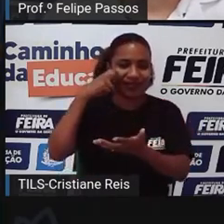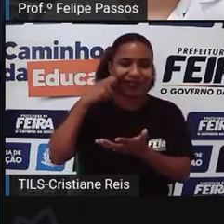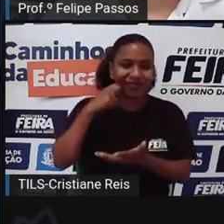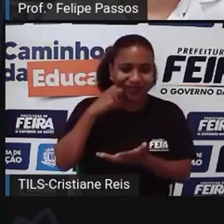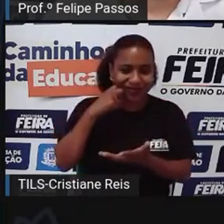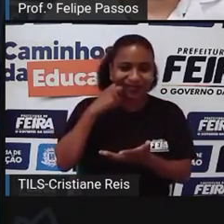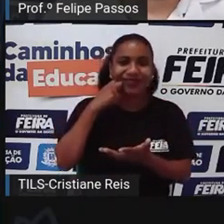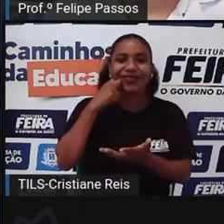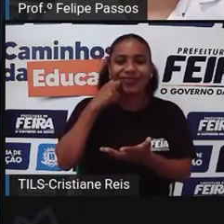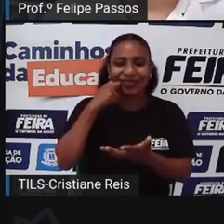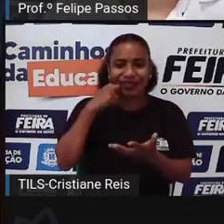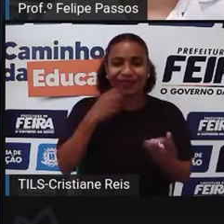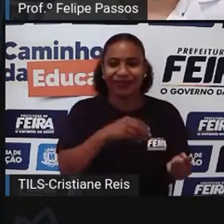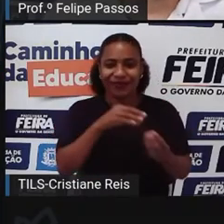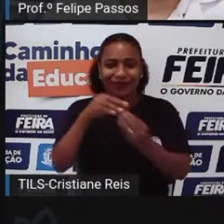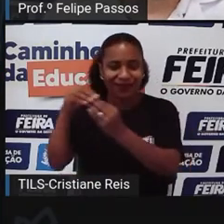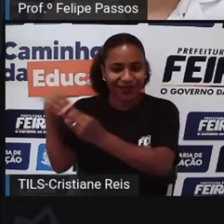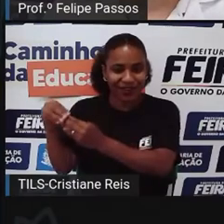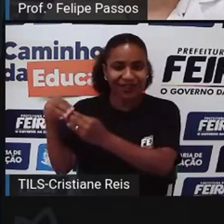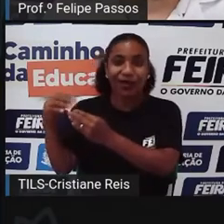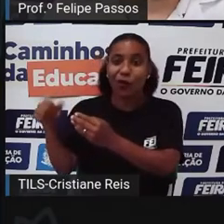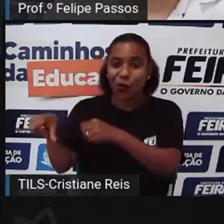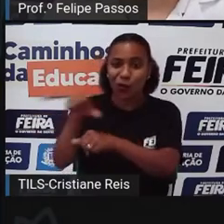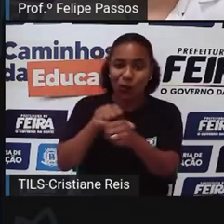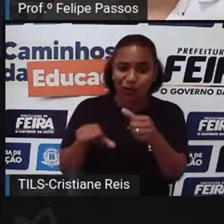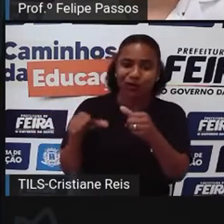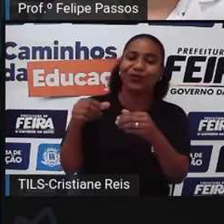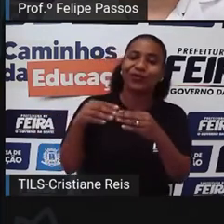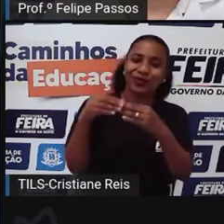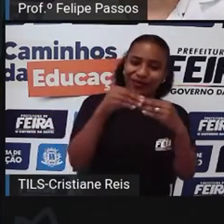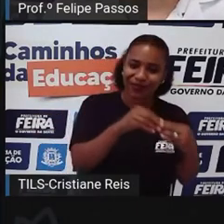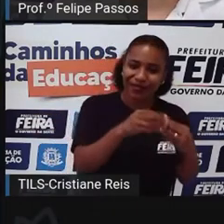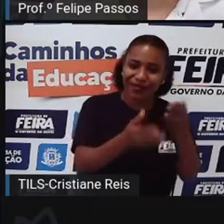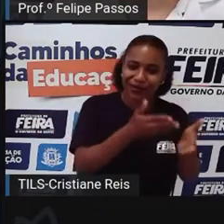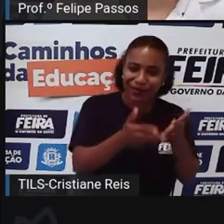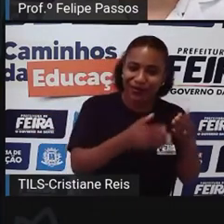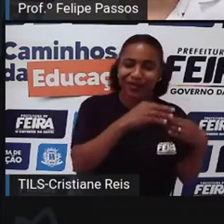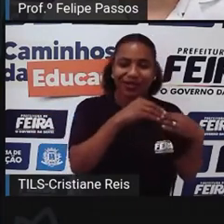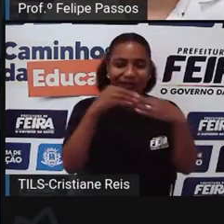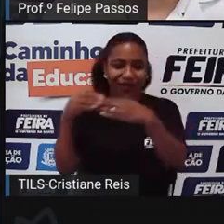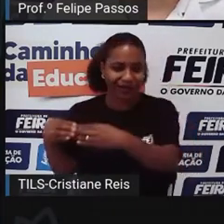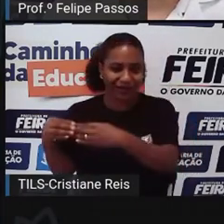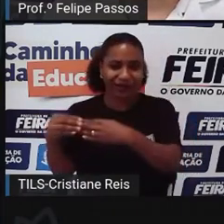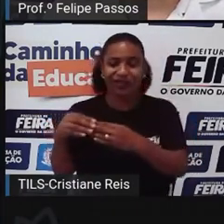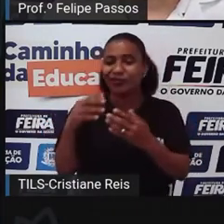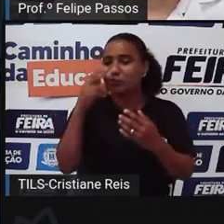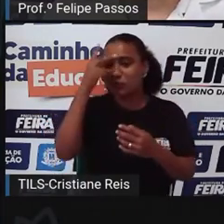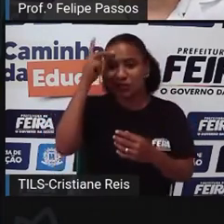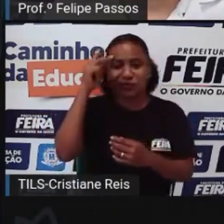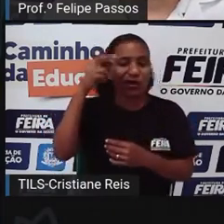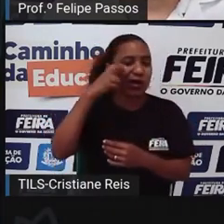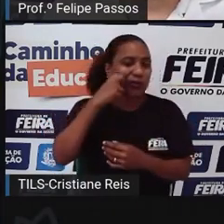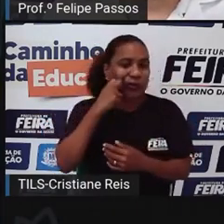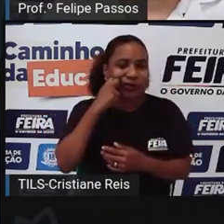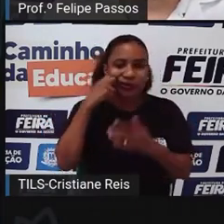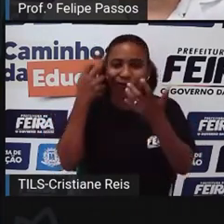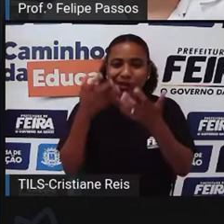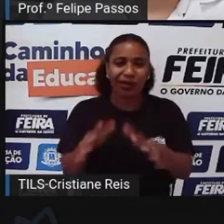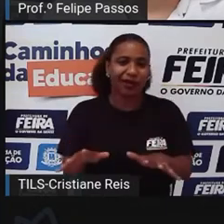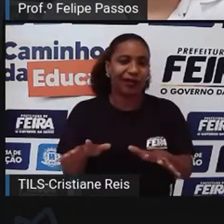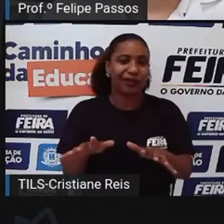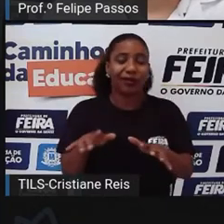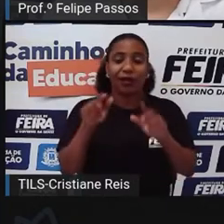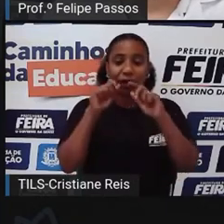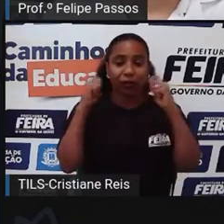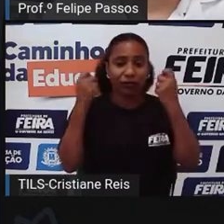recolher outro Tratar Então o acontece O povo não adota Então o abrigo Está super lotado